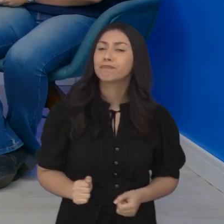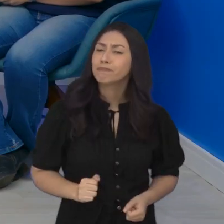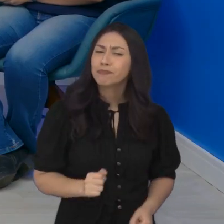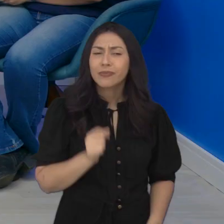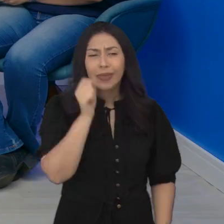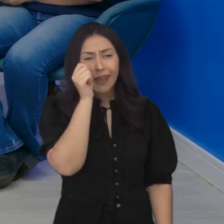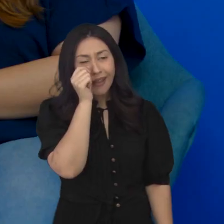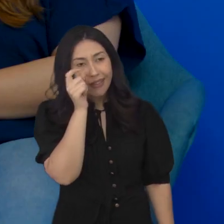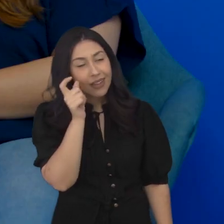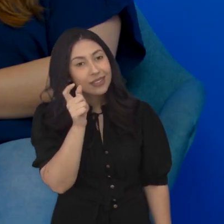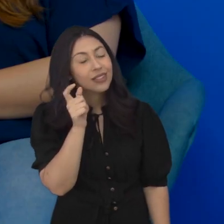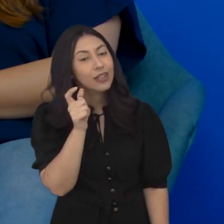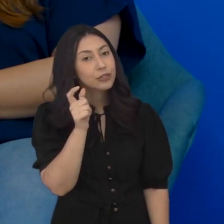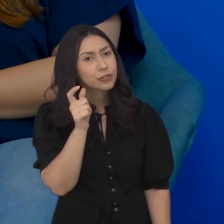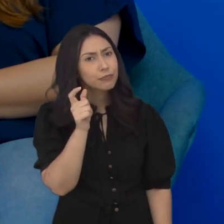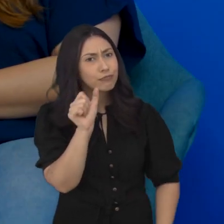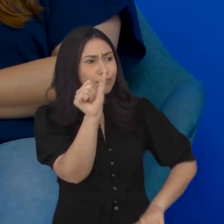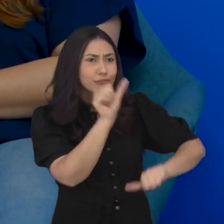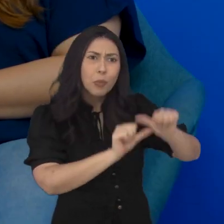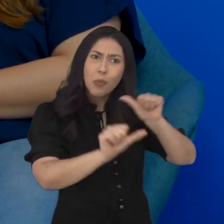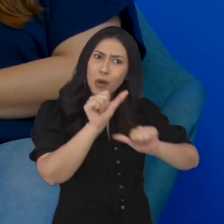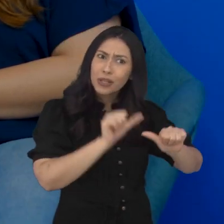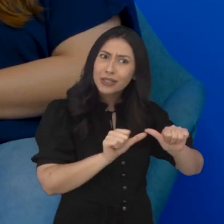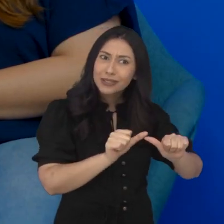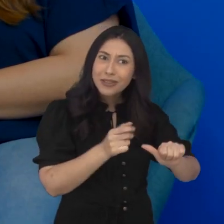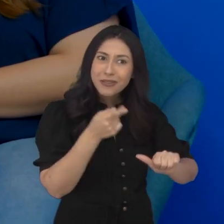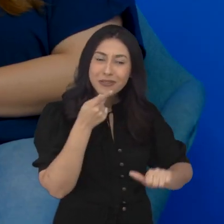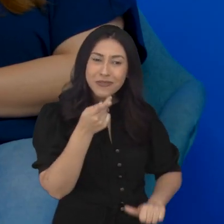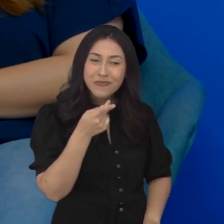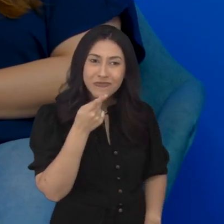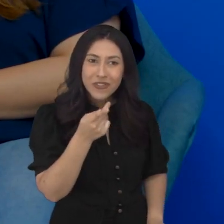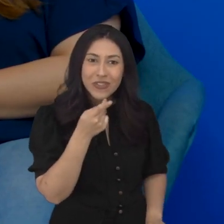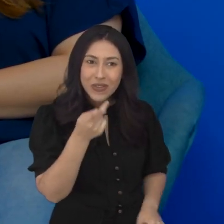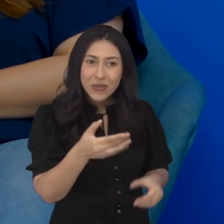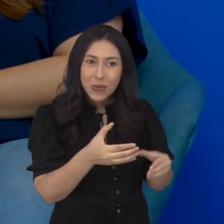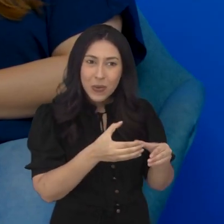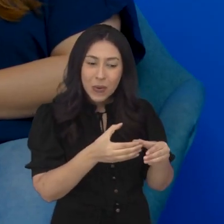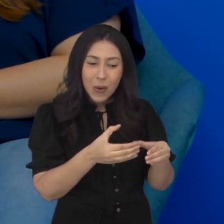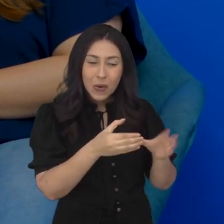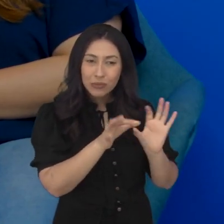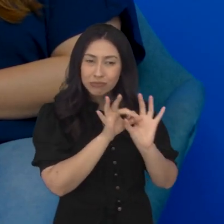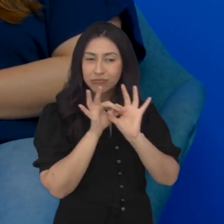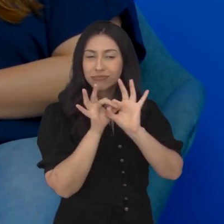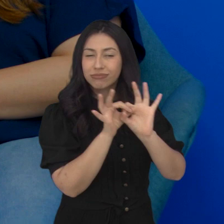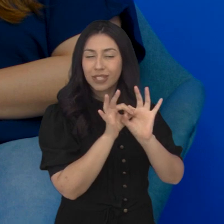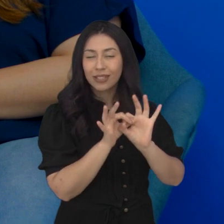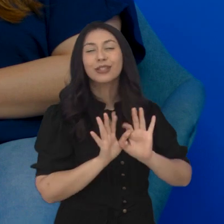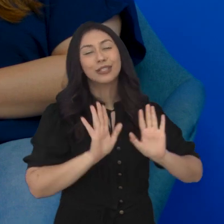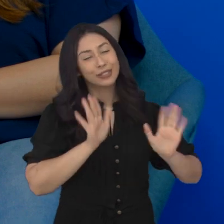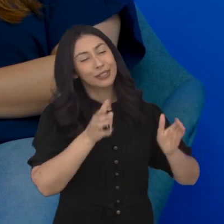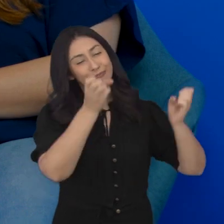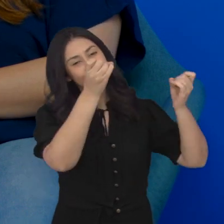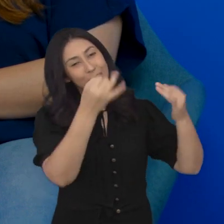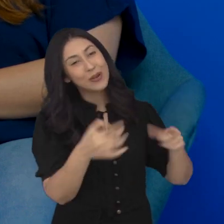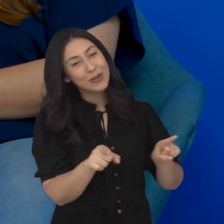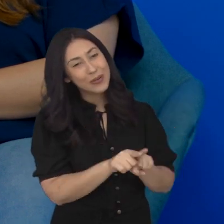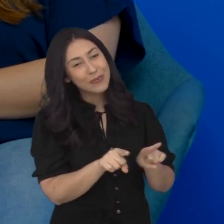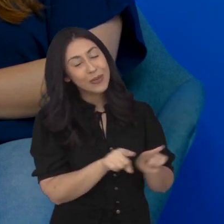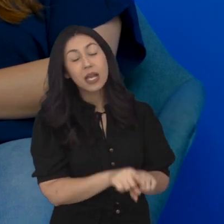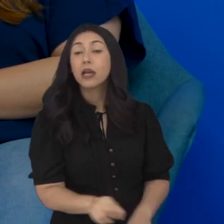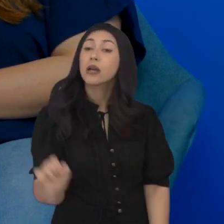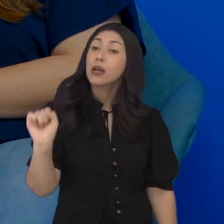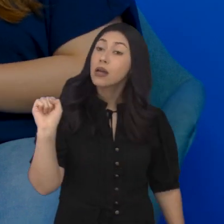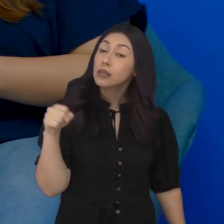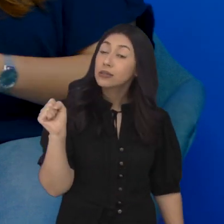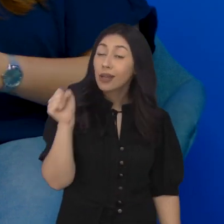obrigada. Marina, interessante essa questão, essa mudança recente que ele comentou a respeito do concurso unificado, né? Que a gente já falou aqui no programa,